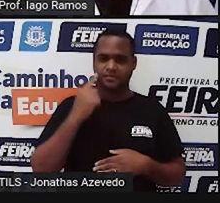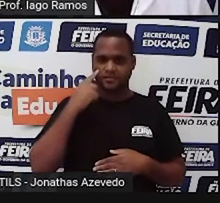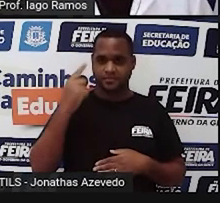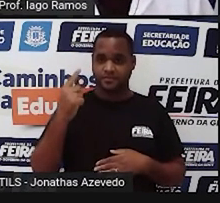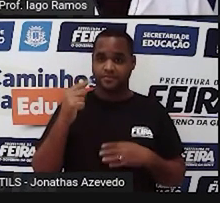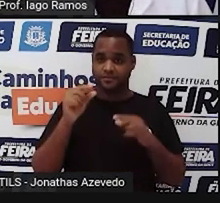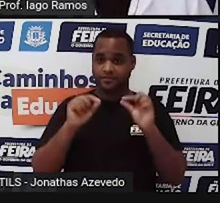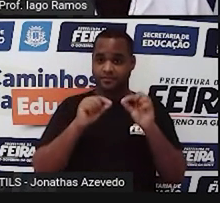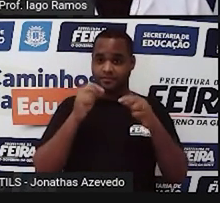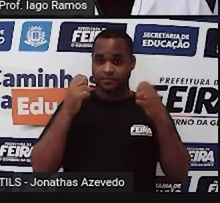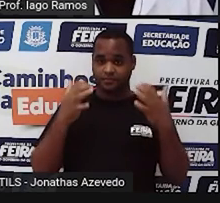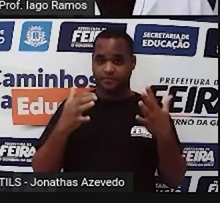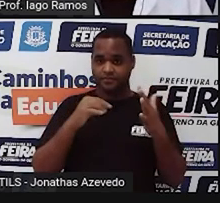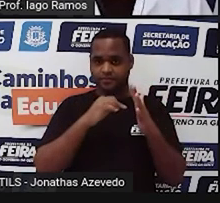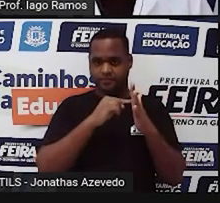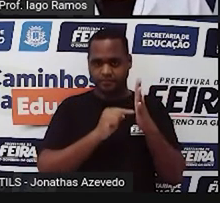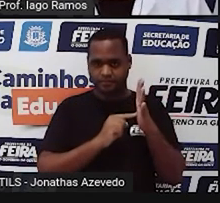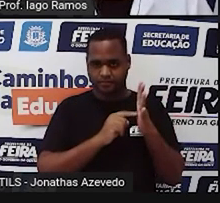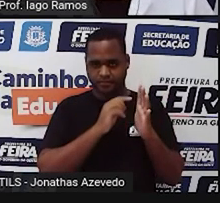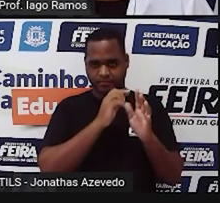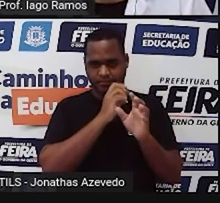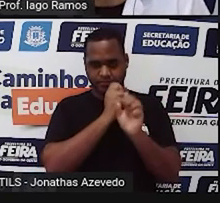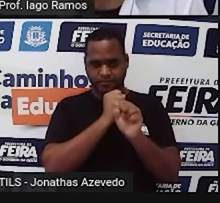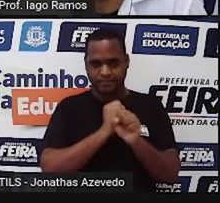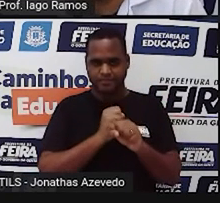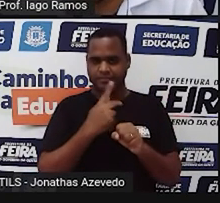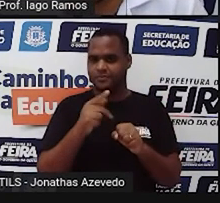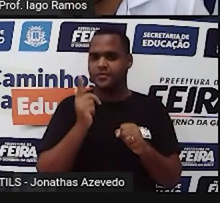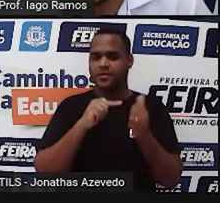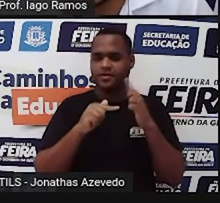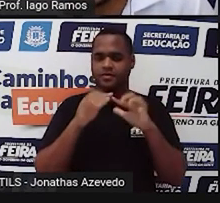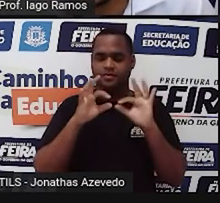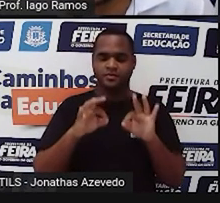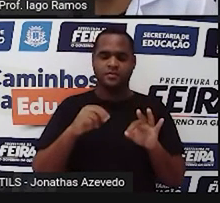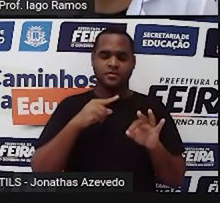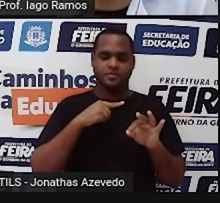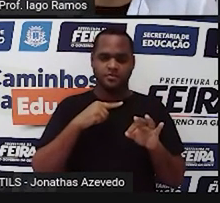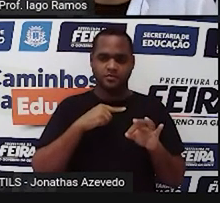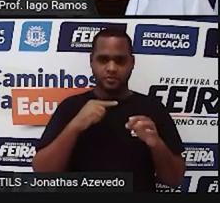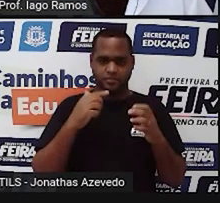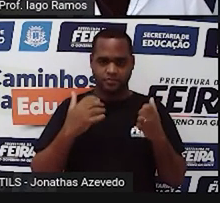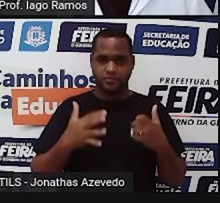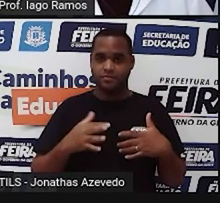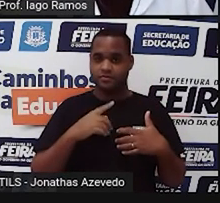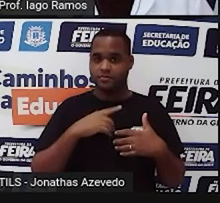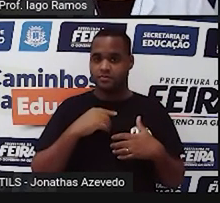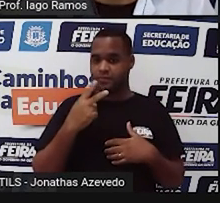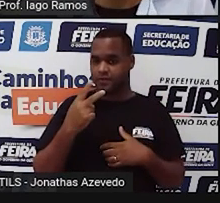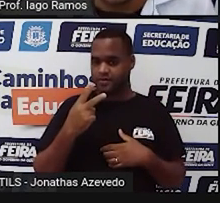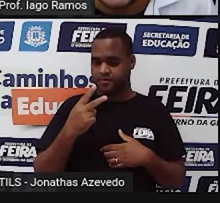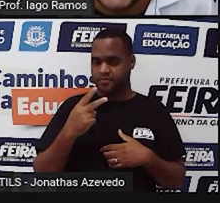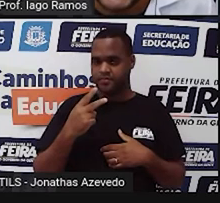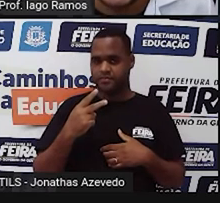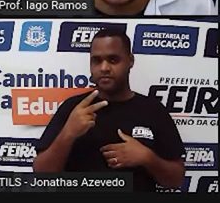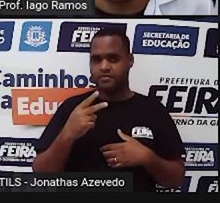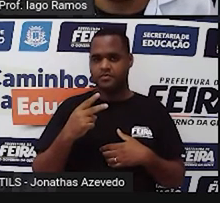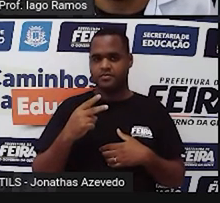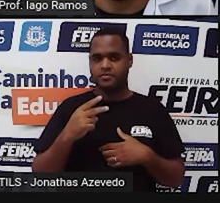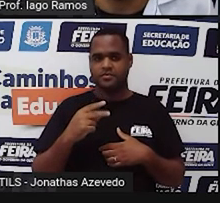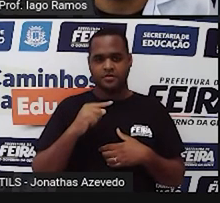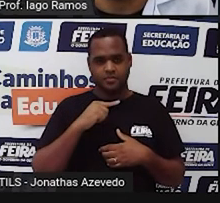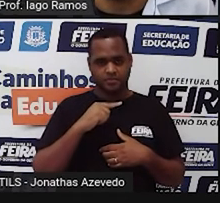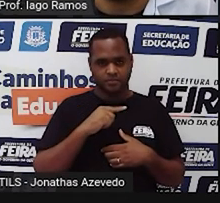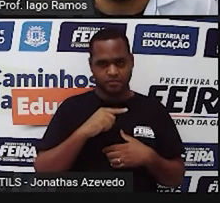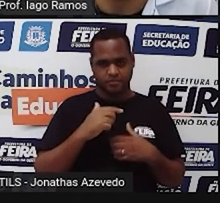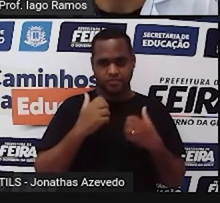calculadora, né? Os cálculos, a gente vai fazer a calculadora. Na usina de Paulo Afonso 2, que está em